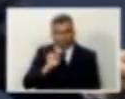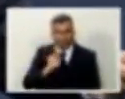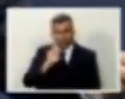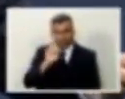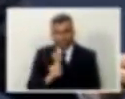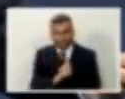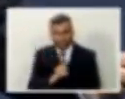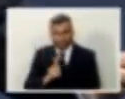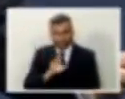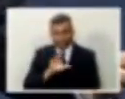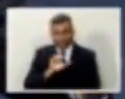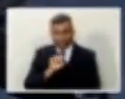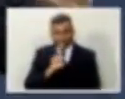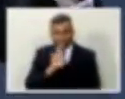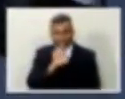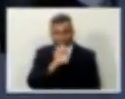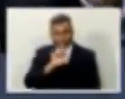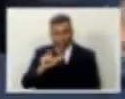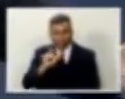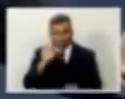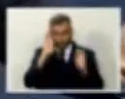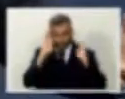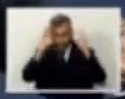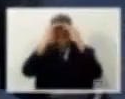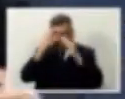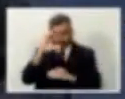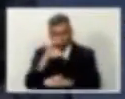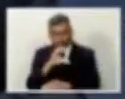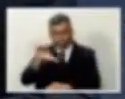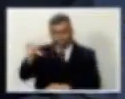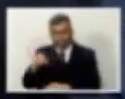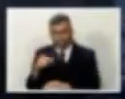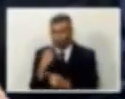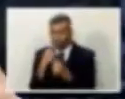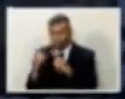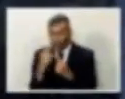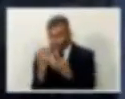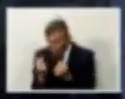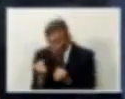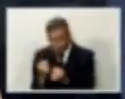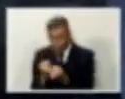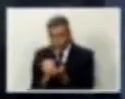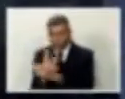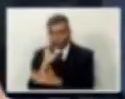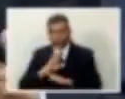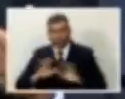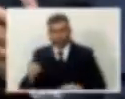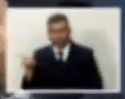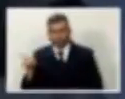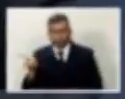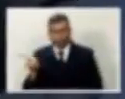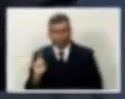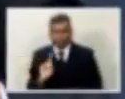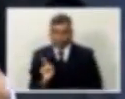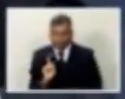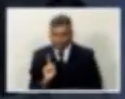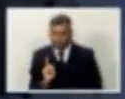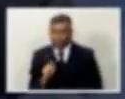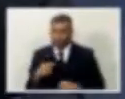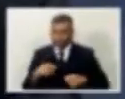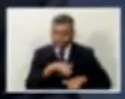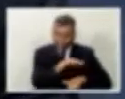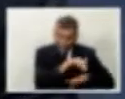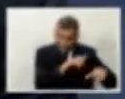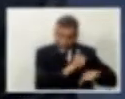especialistas, do Conselho Regional de Nutrição, vamos trabalhar para que as coisas se coadunem,